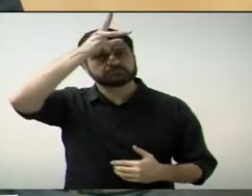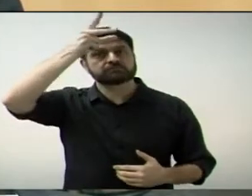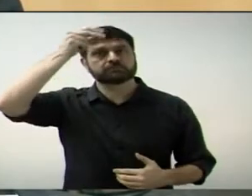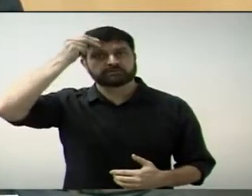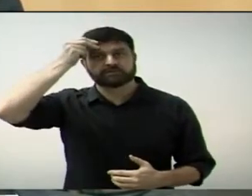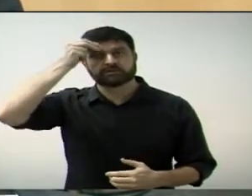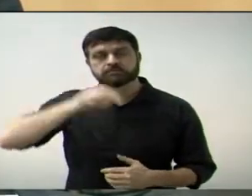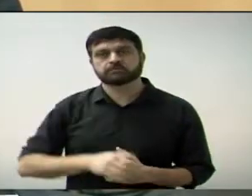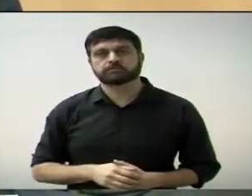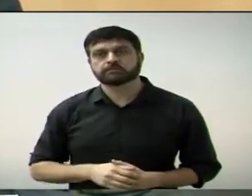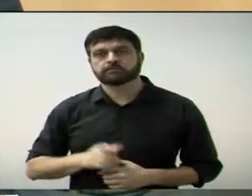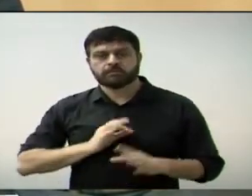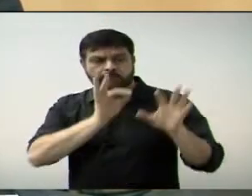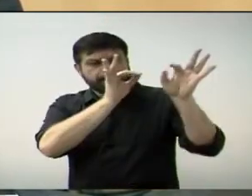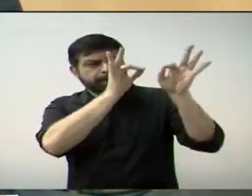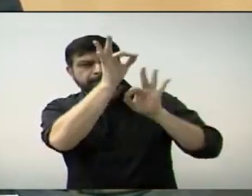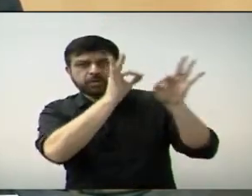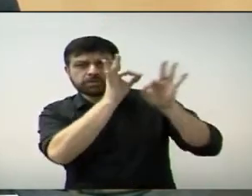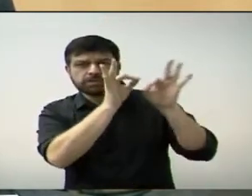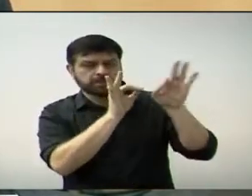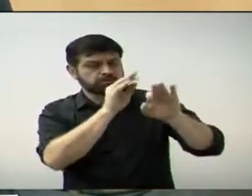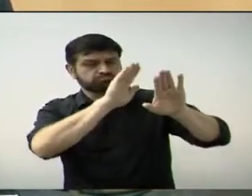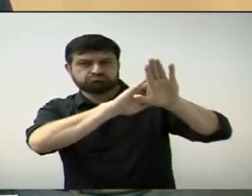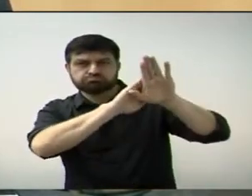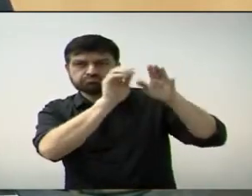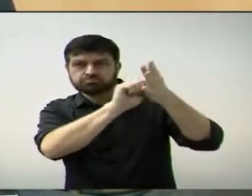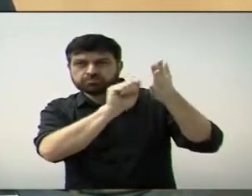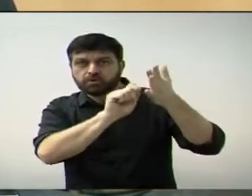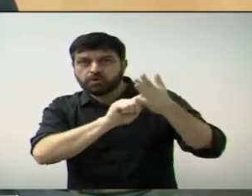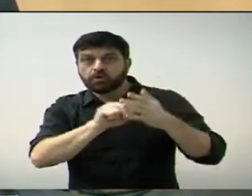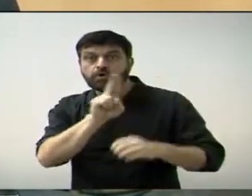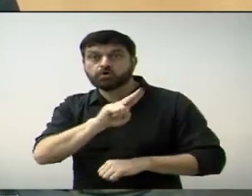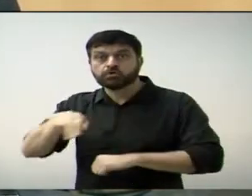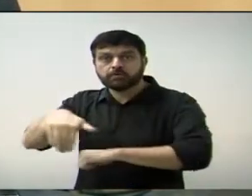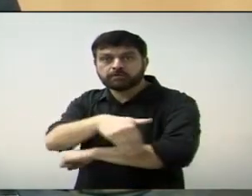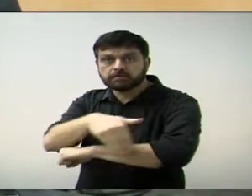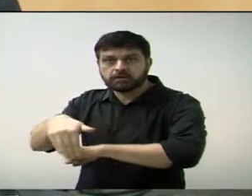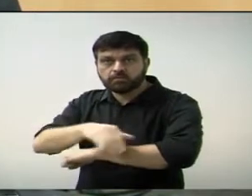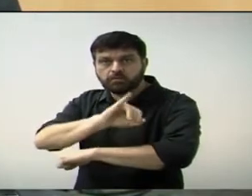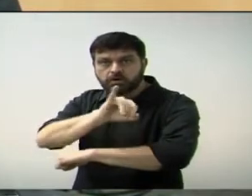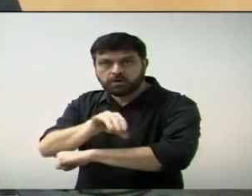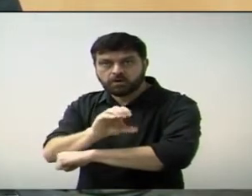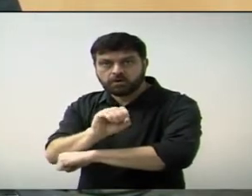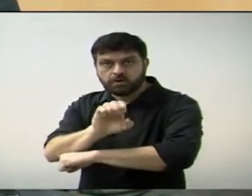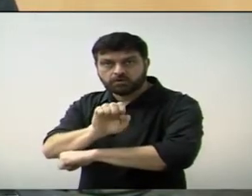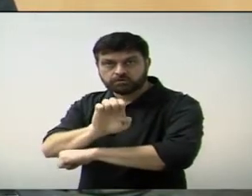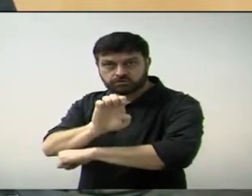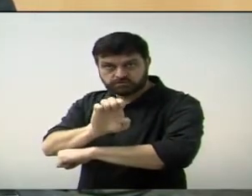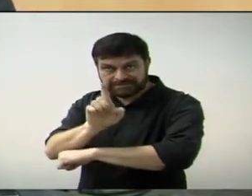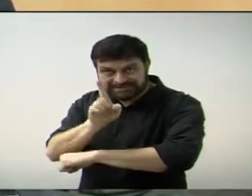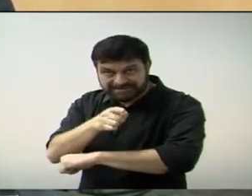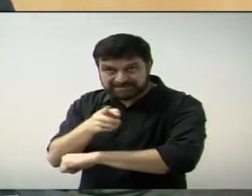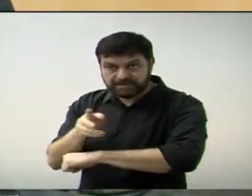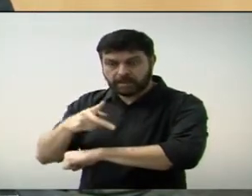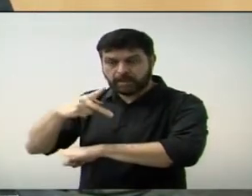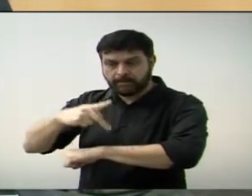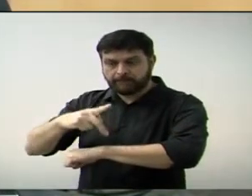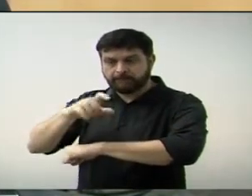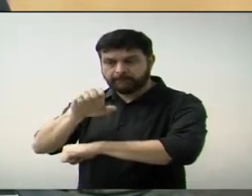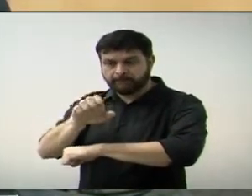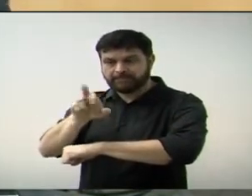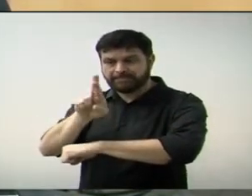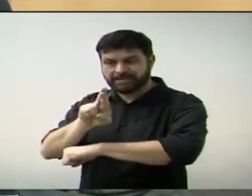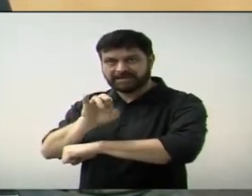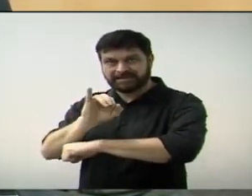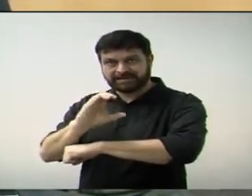projeto elaborado, denominando o nome de José Ademar Perissinotti, uma via pública da nossa